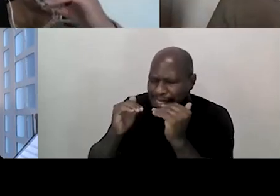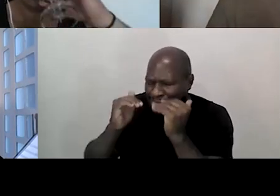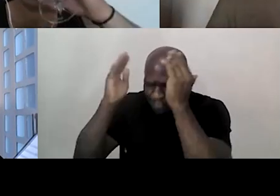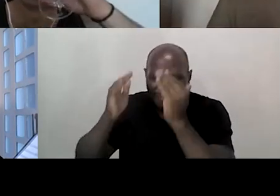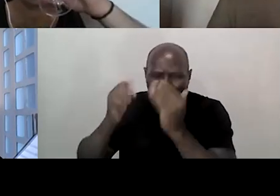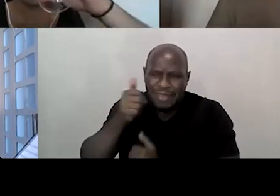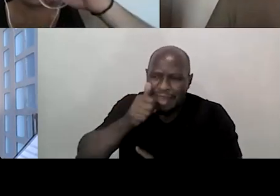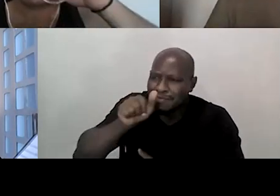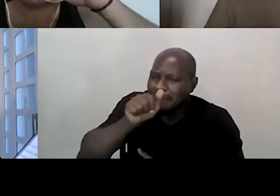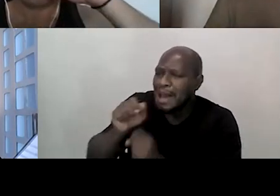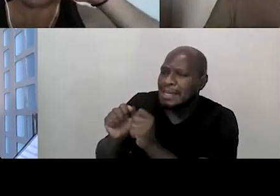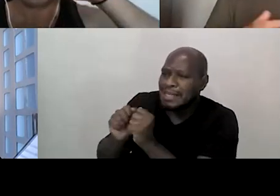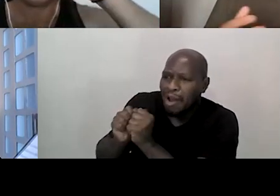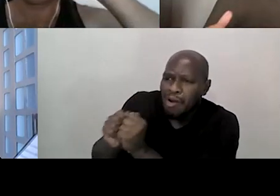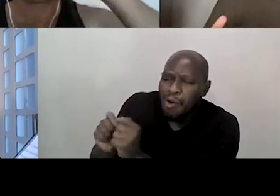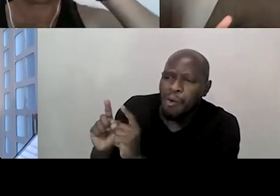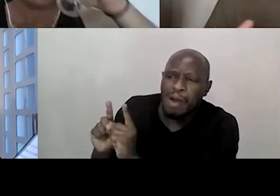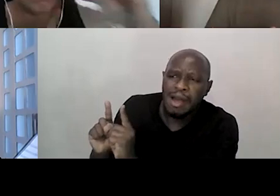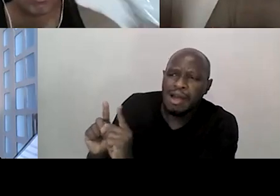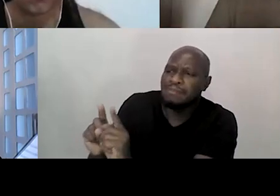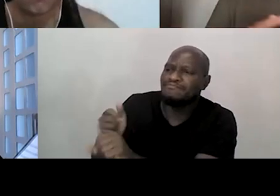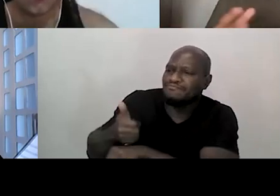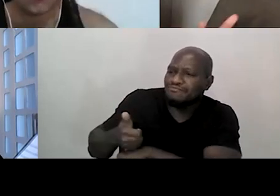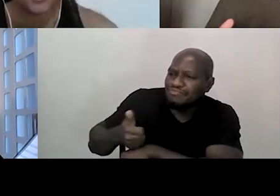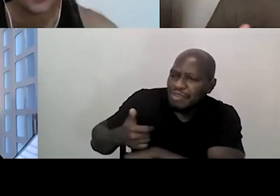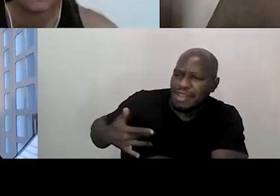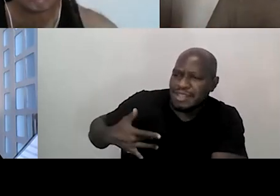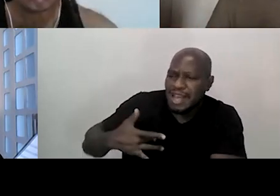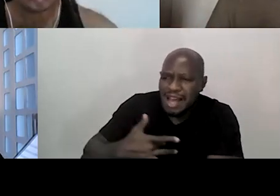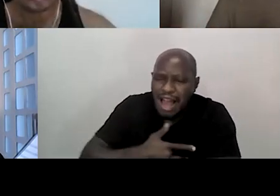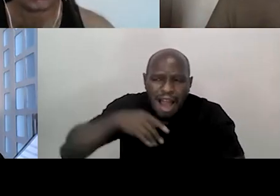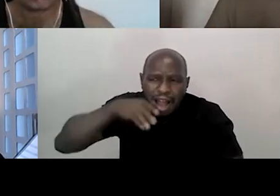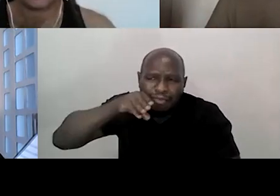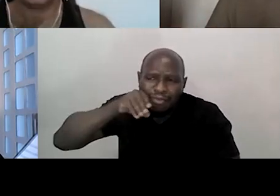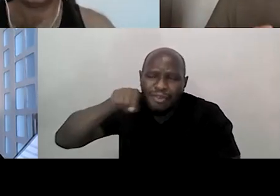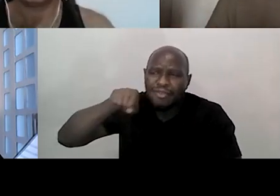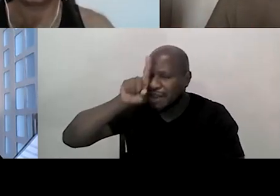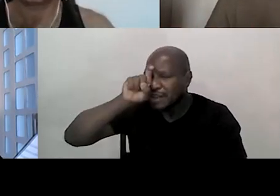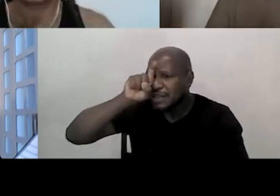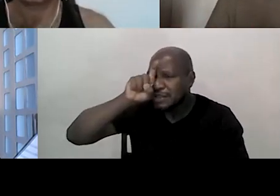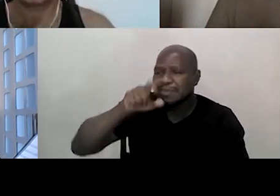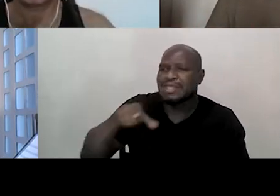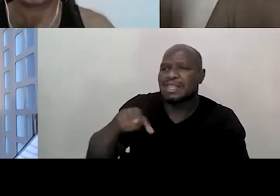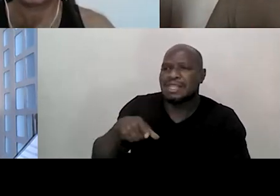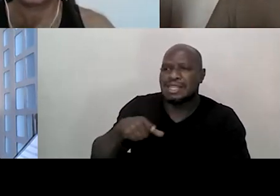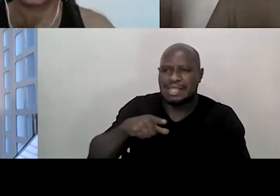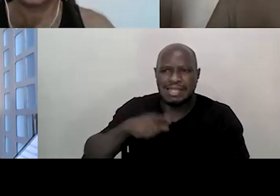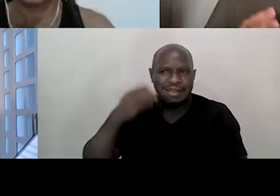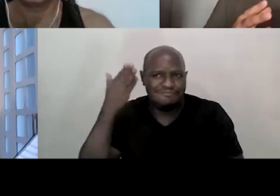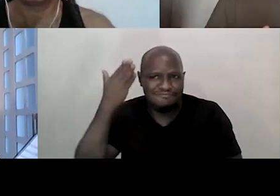acompanhantes, os profissionais de saúde, os funcionários do hospital, enfim, estão vivendo naquele momento,